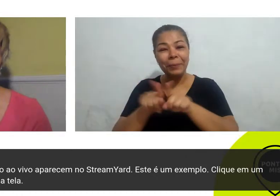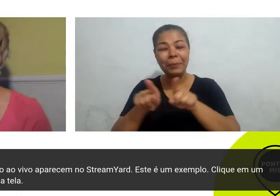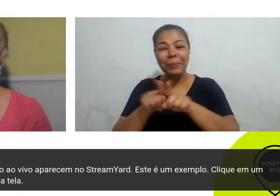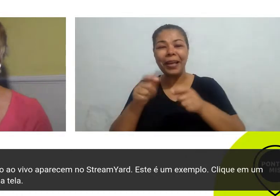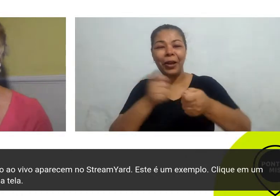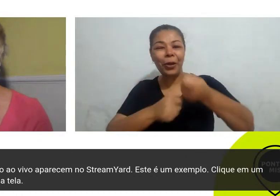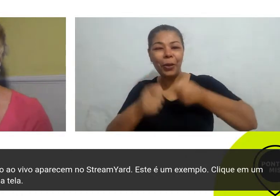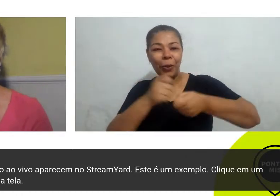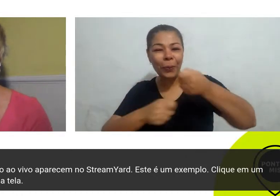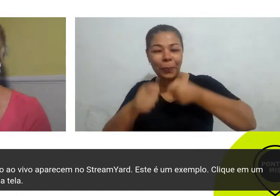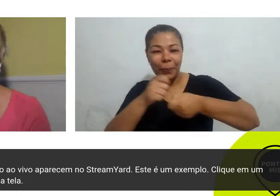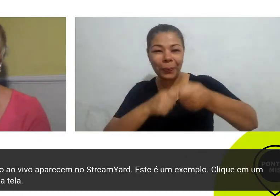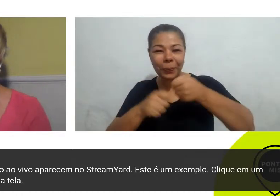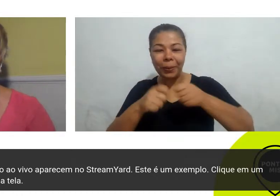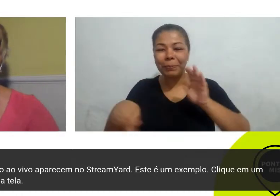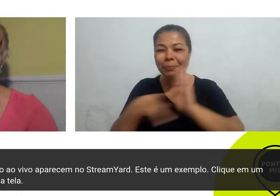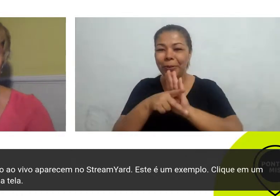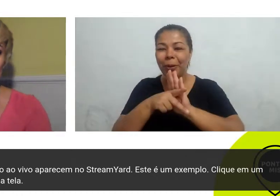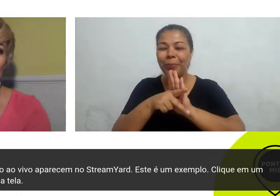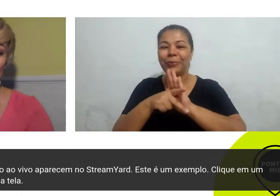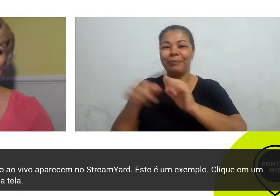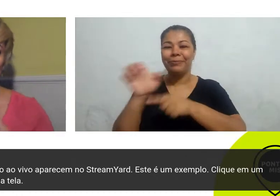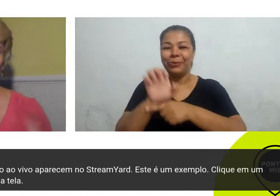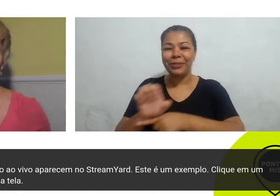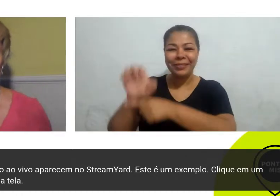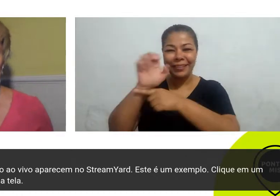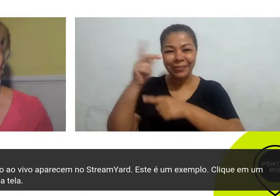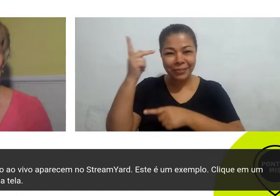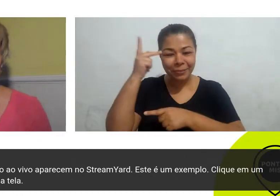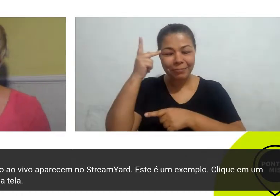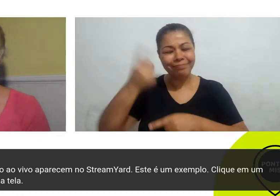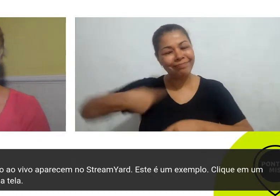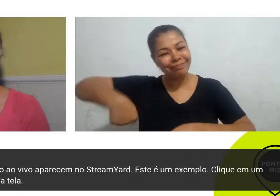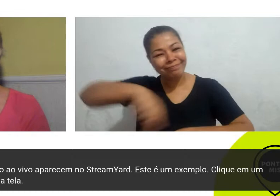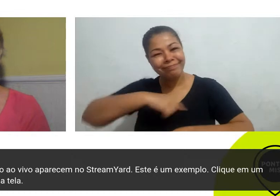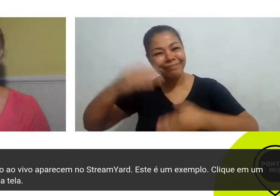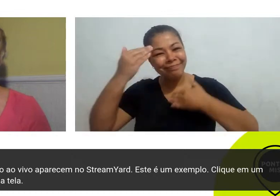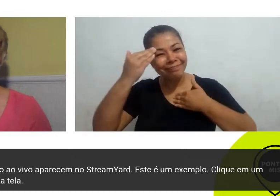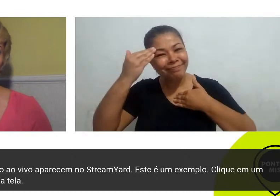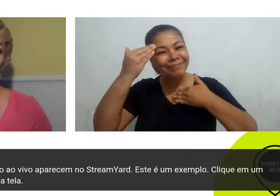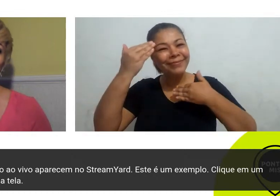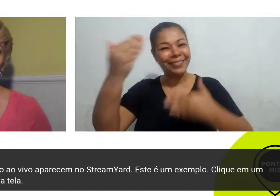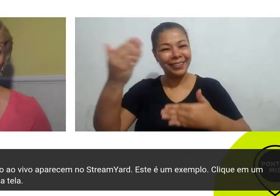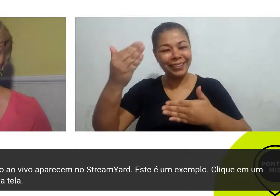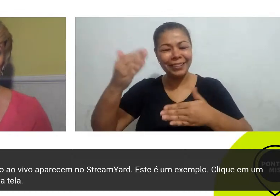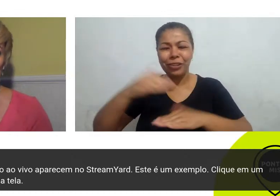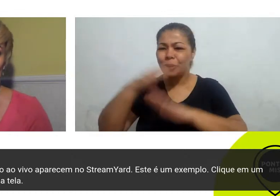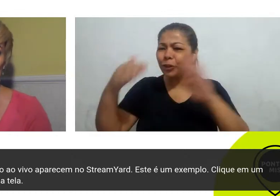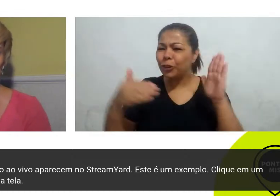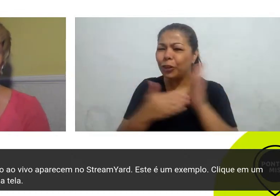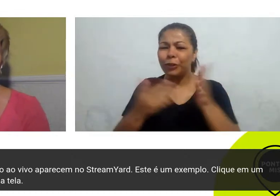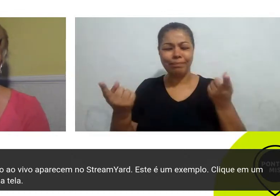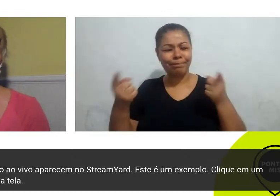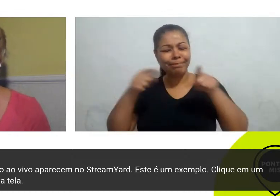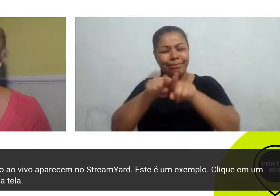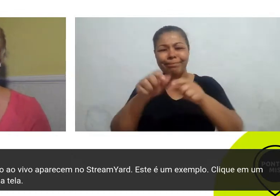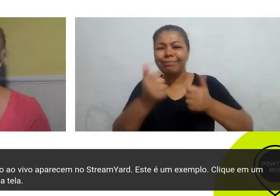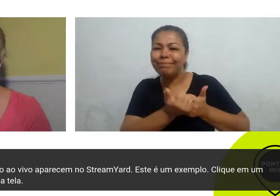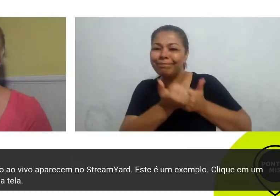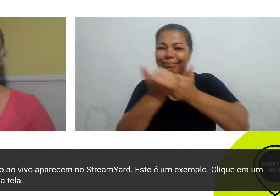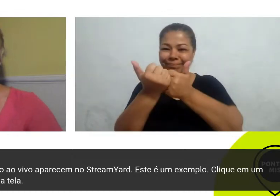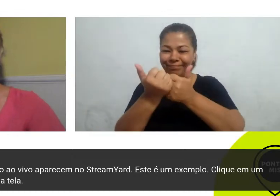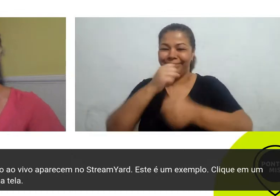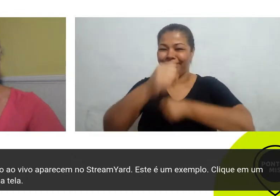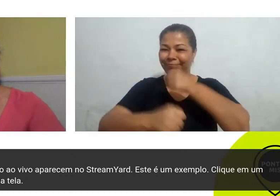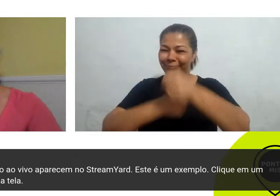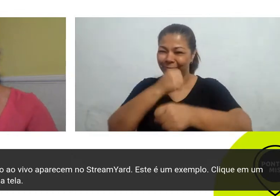Governo do Estado de São Paulo e a gente agradece desde já, todos os patrocinadores e apoiadores do MIS de 2022